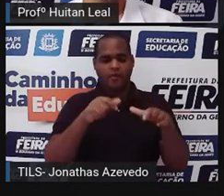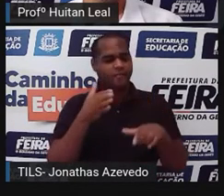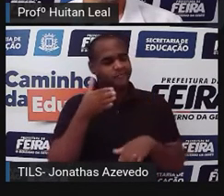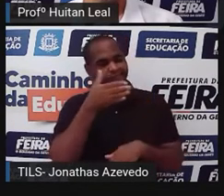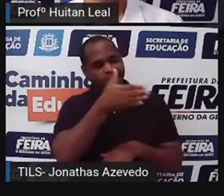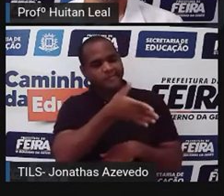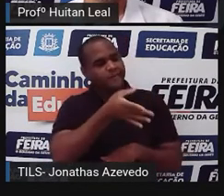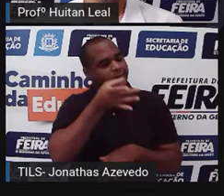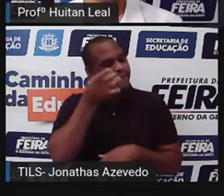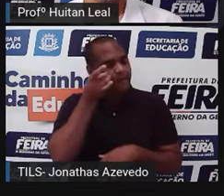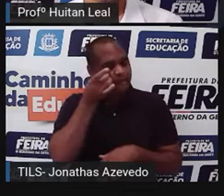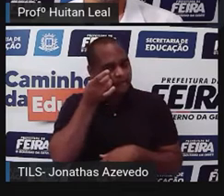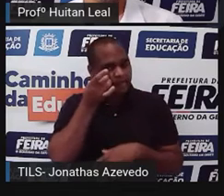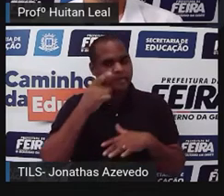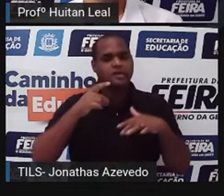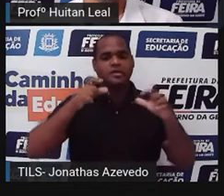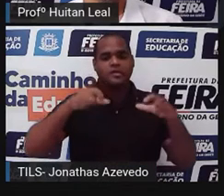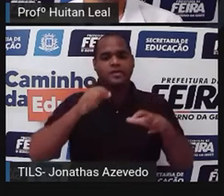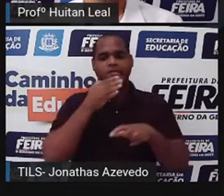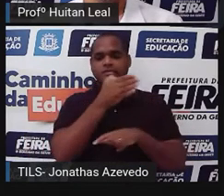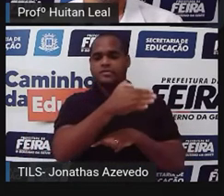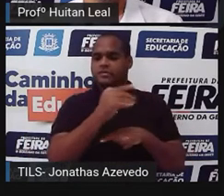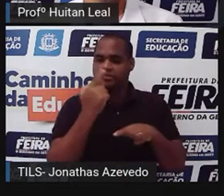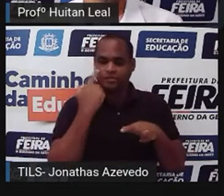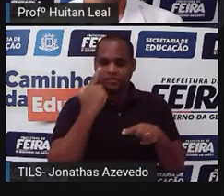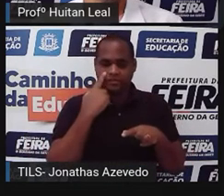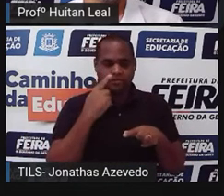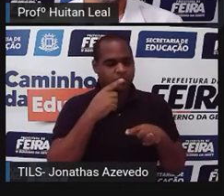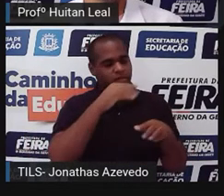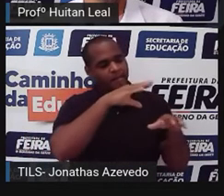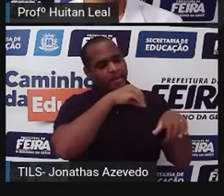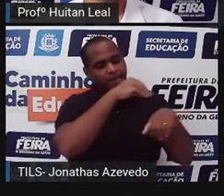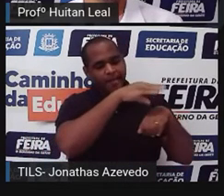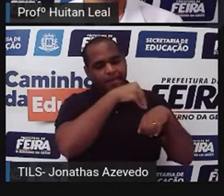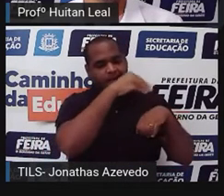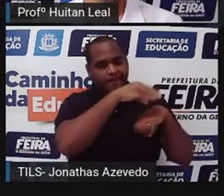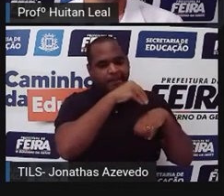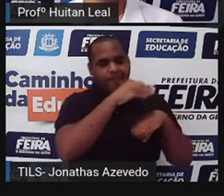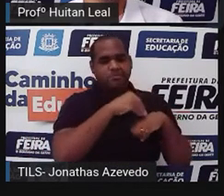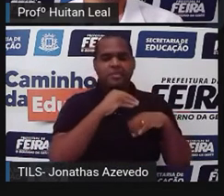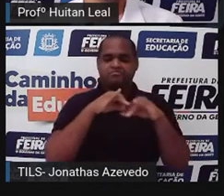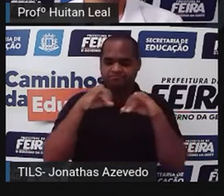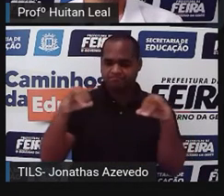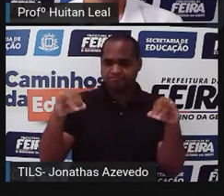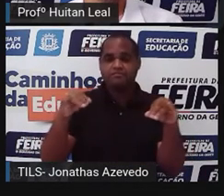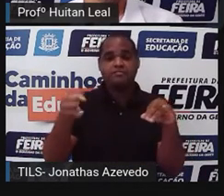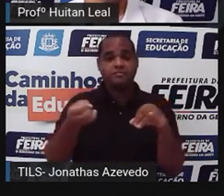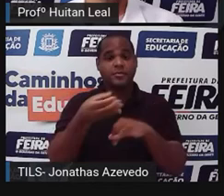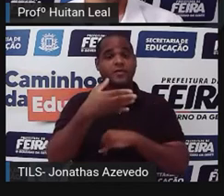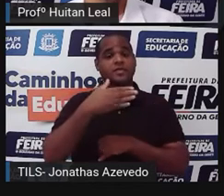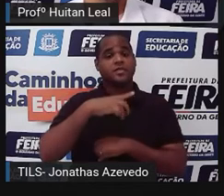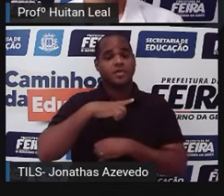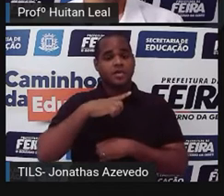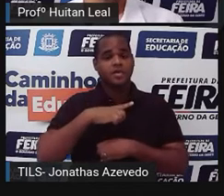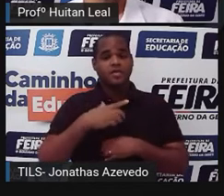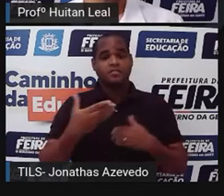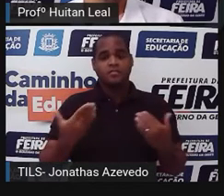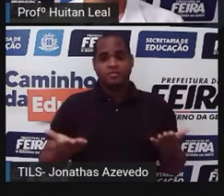para fazer essa notícia, para coletar dados da notícia. Então, diretamente,